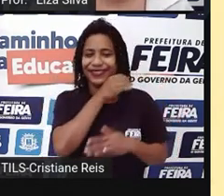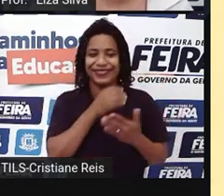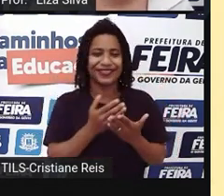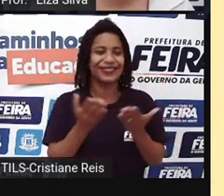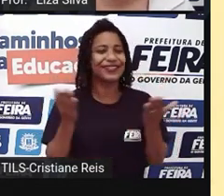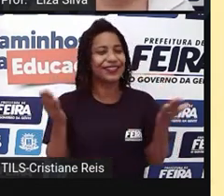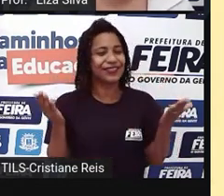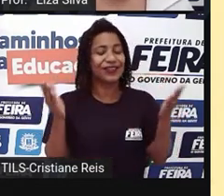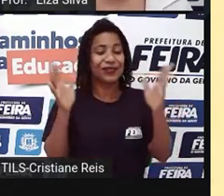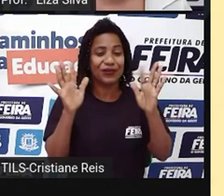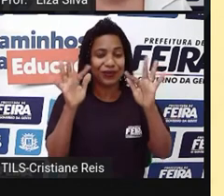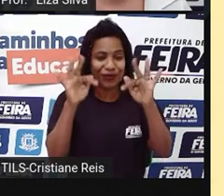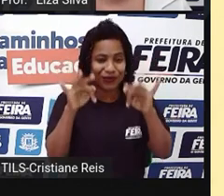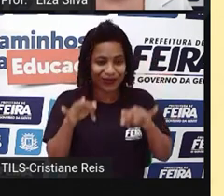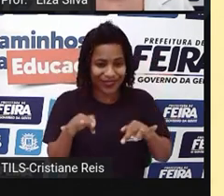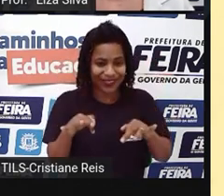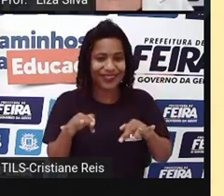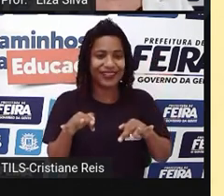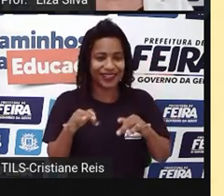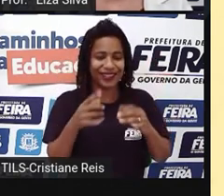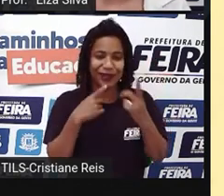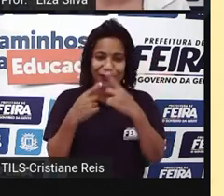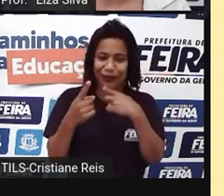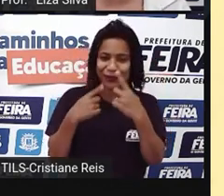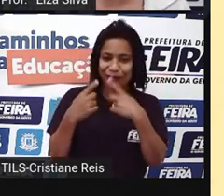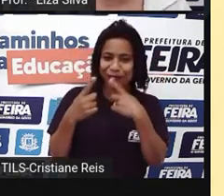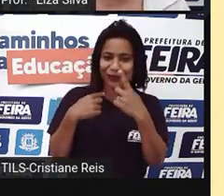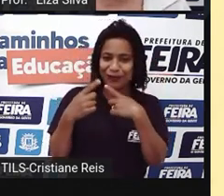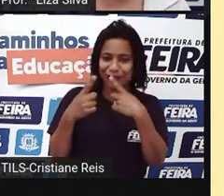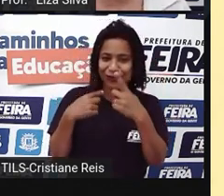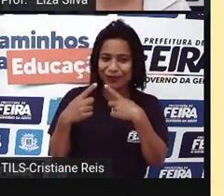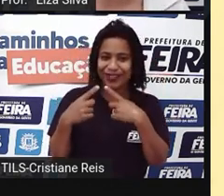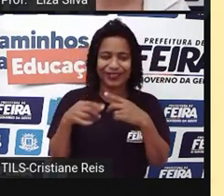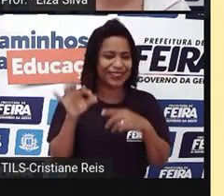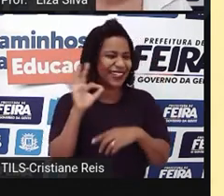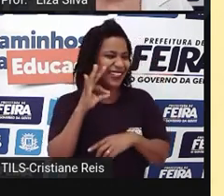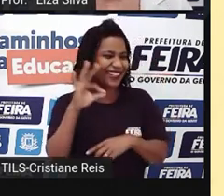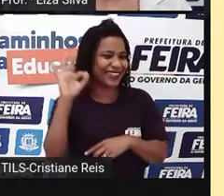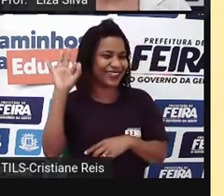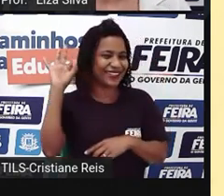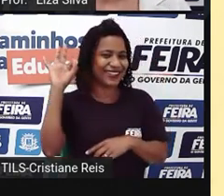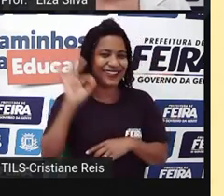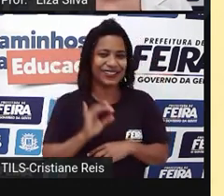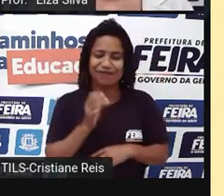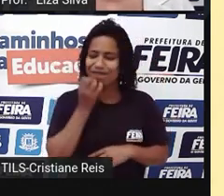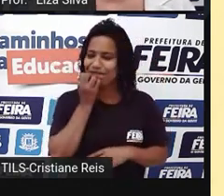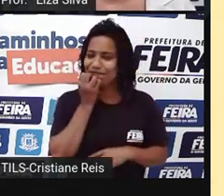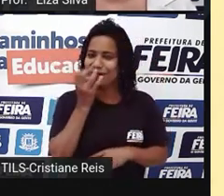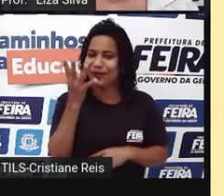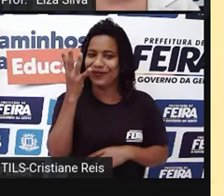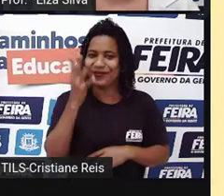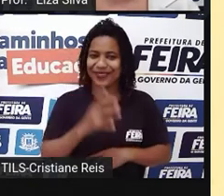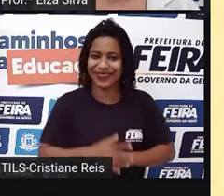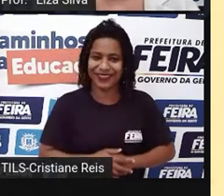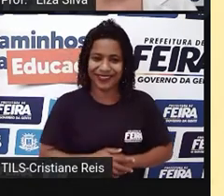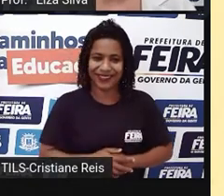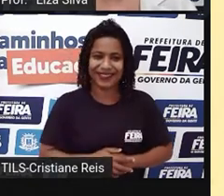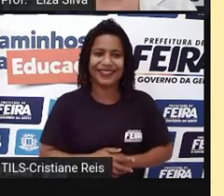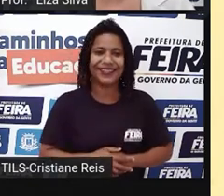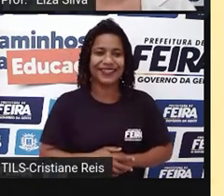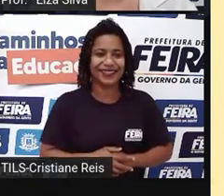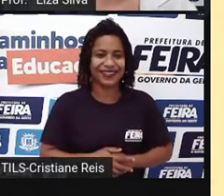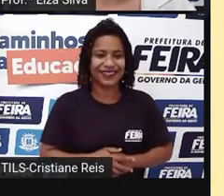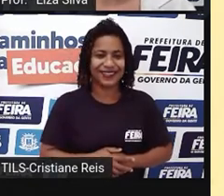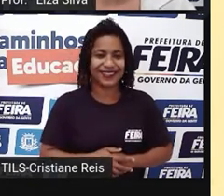ao final do nosso quiz. Excellent. Excellent. Now, we are ready to